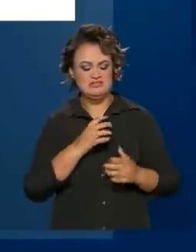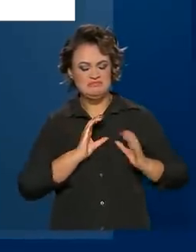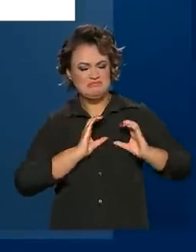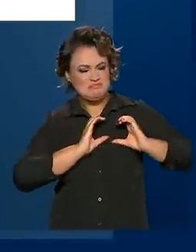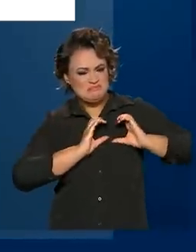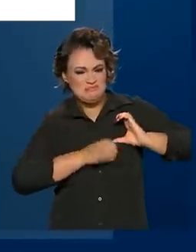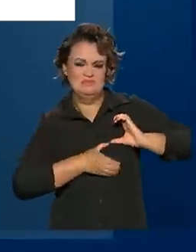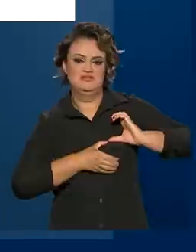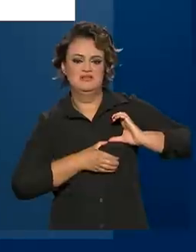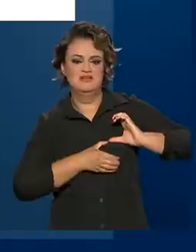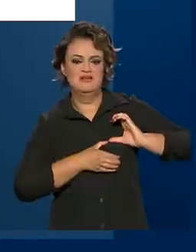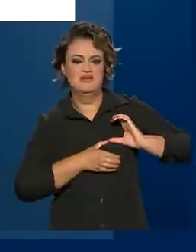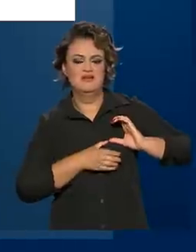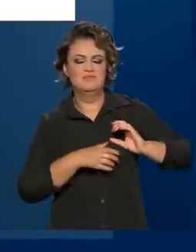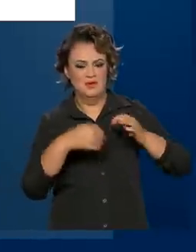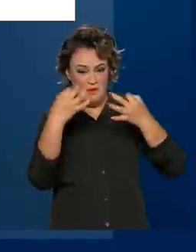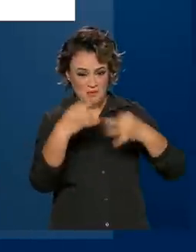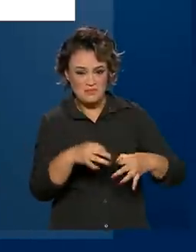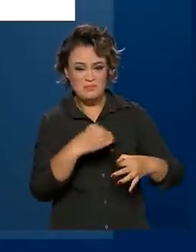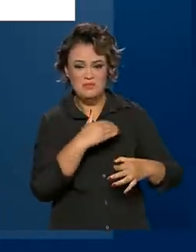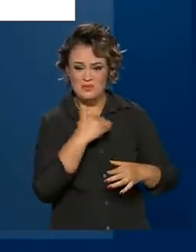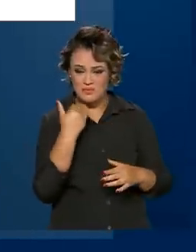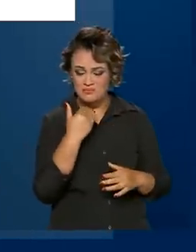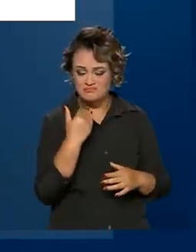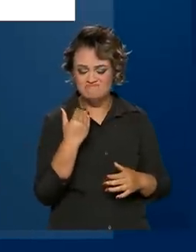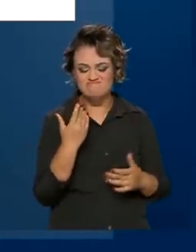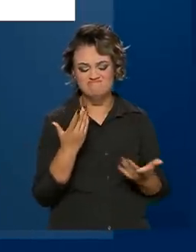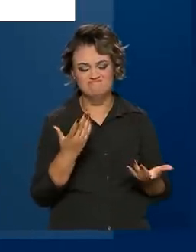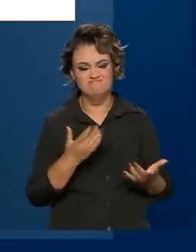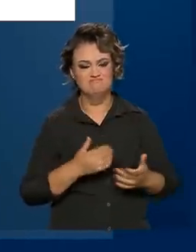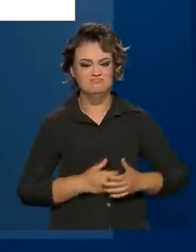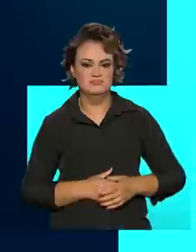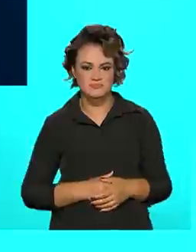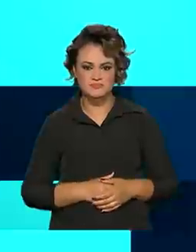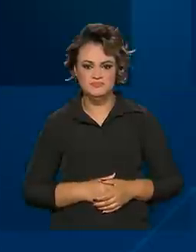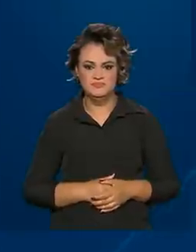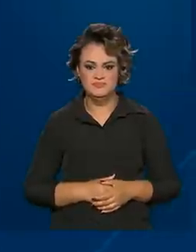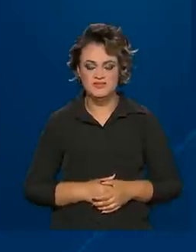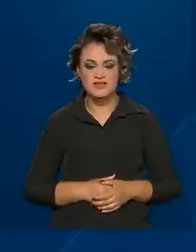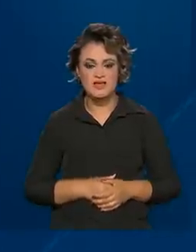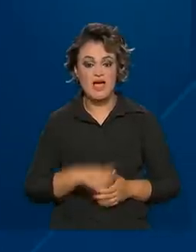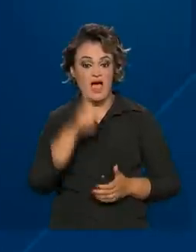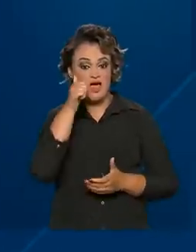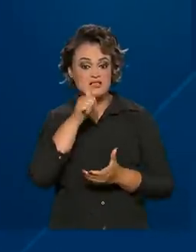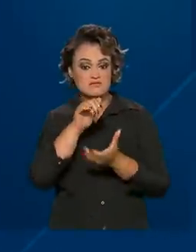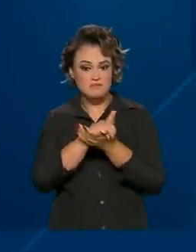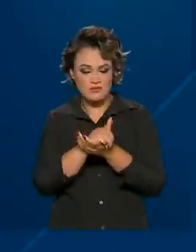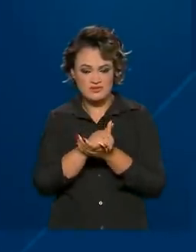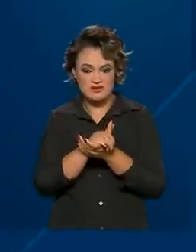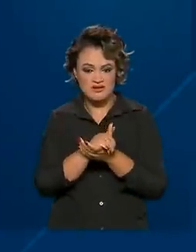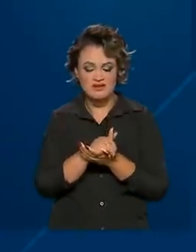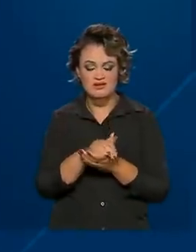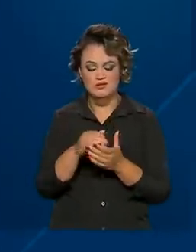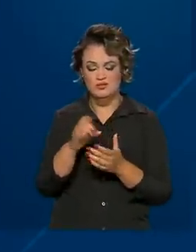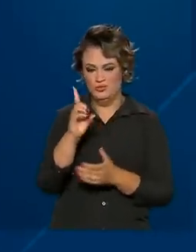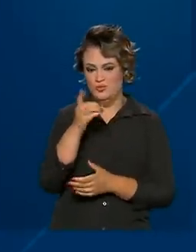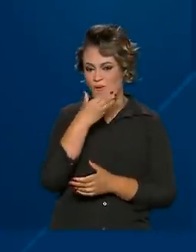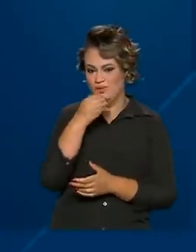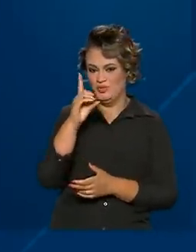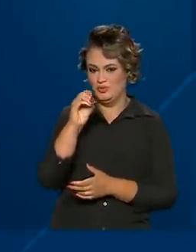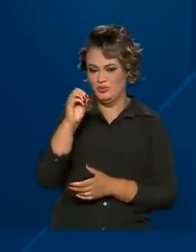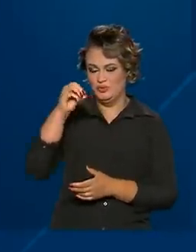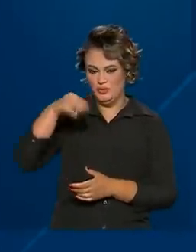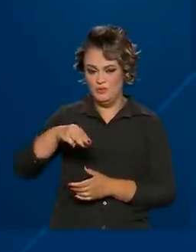partido com a confirmação do assassinato de Bruno e Dom Philips. A esposa de Dom Philips, a brasileira Alessandra Sampaio,